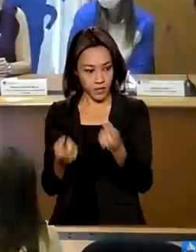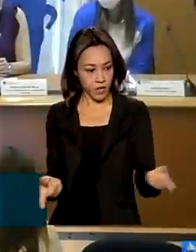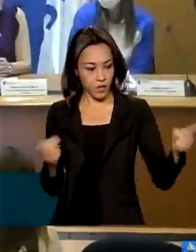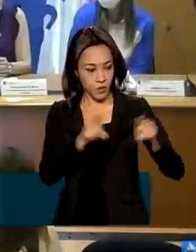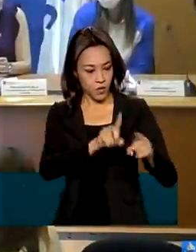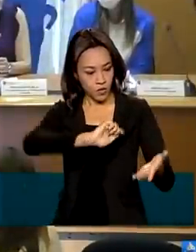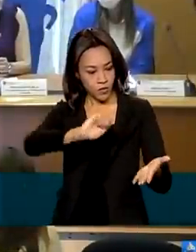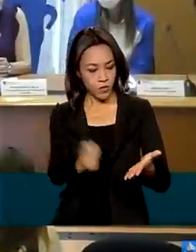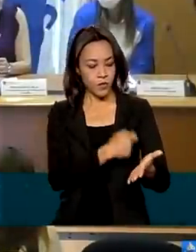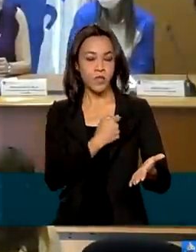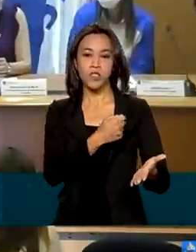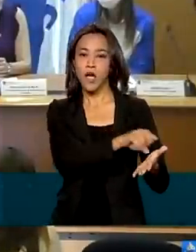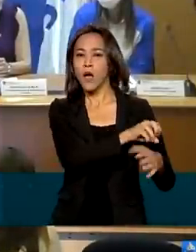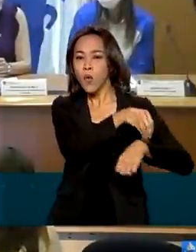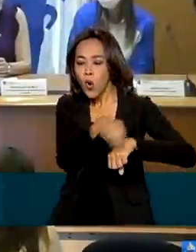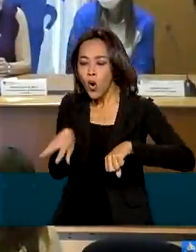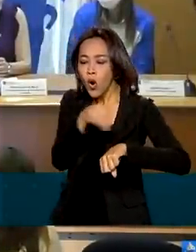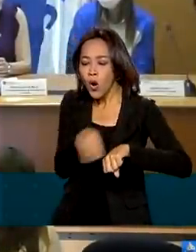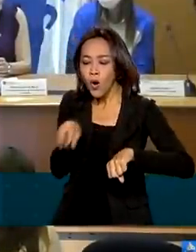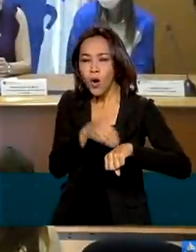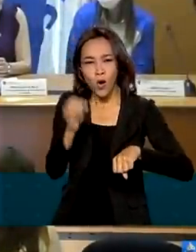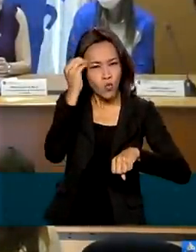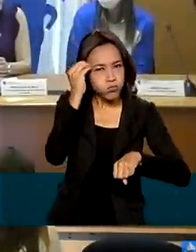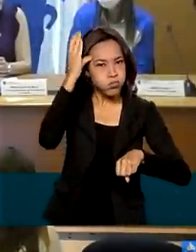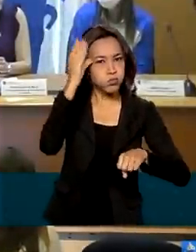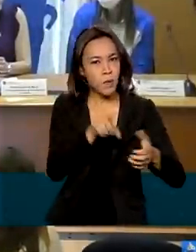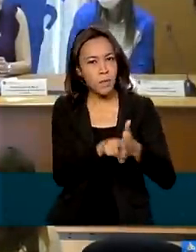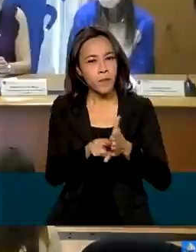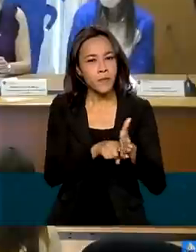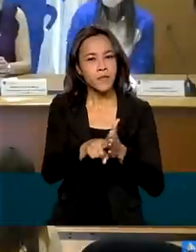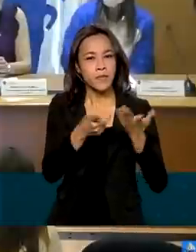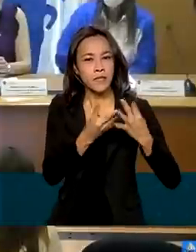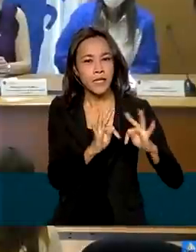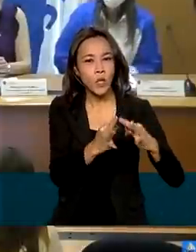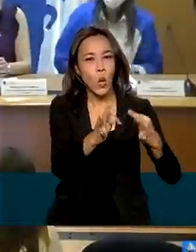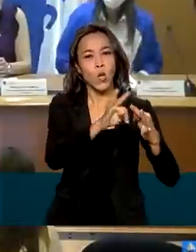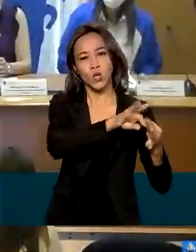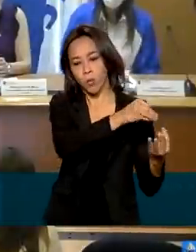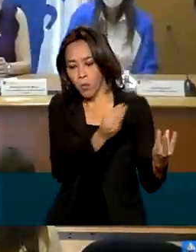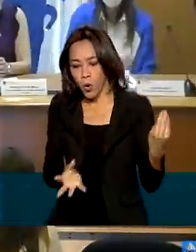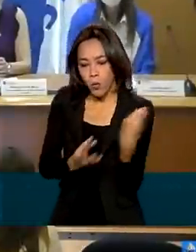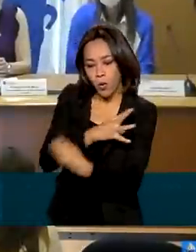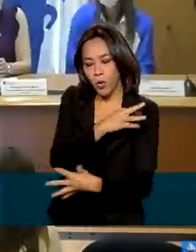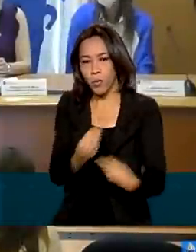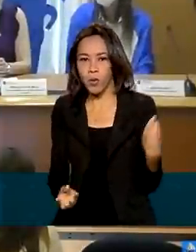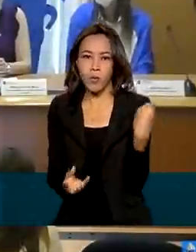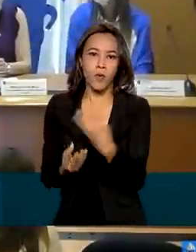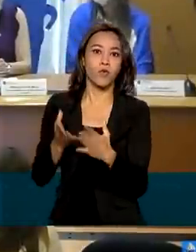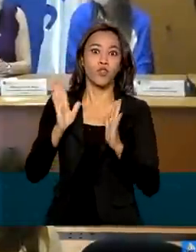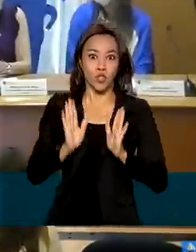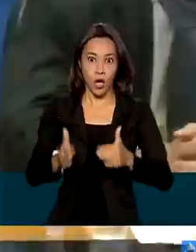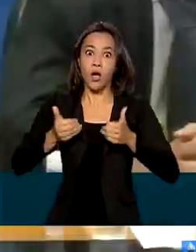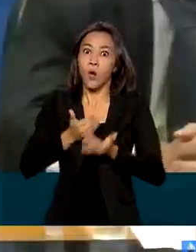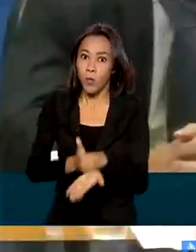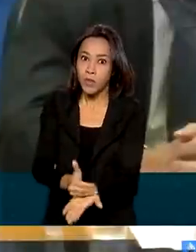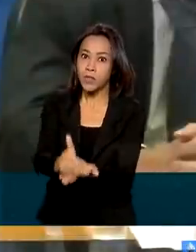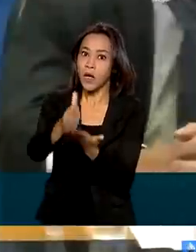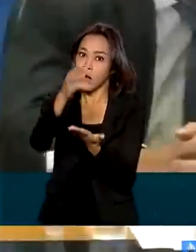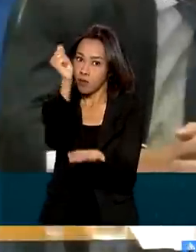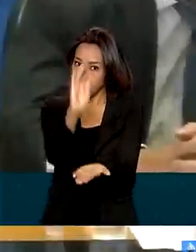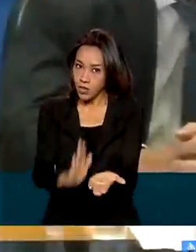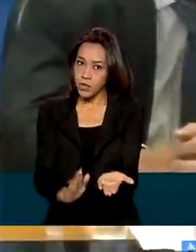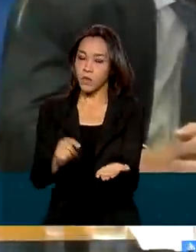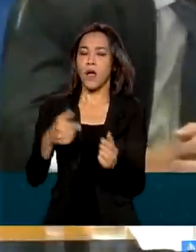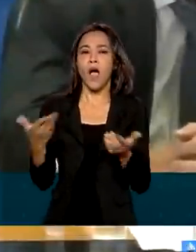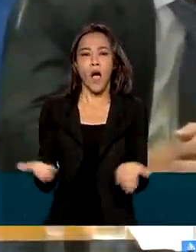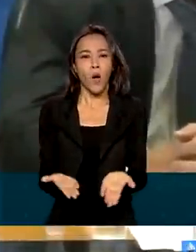de transferência técnica, desenvolvimento e instalação de equipamentos começam imediatamente. Já a